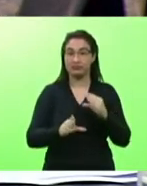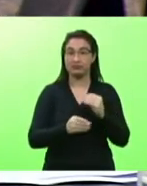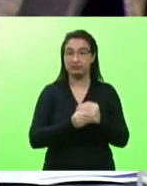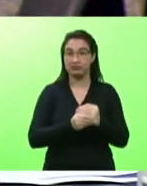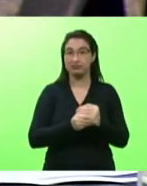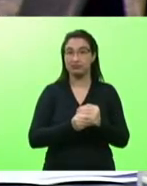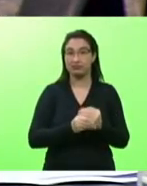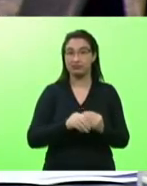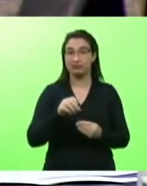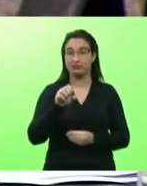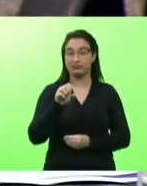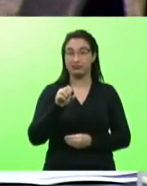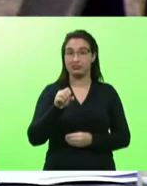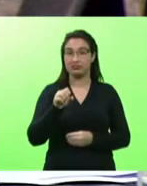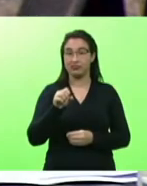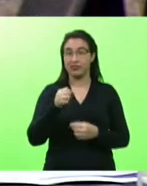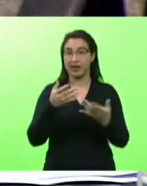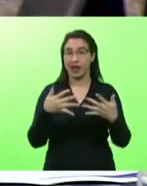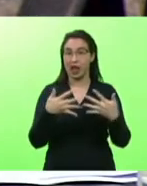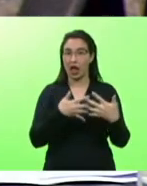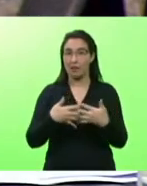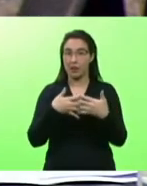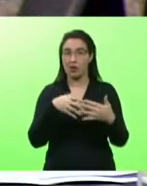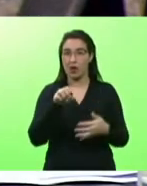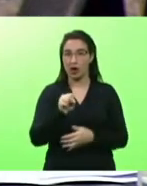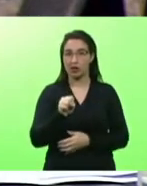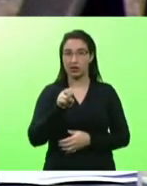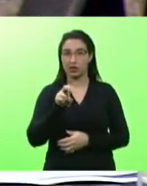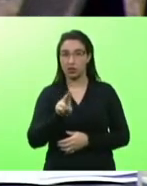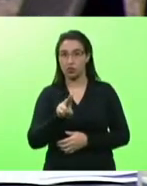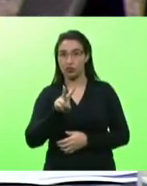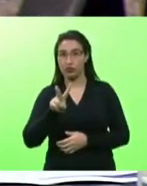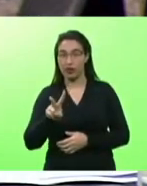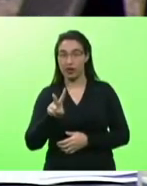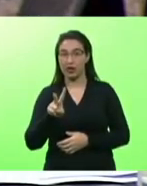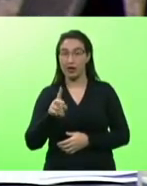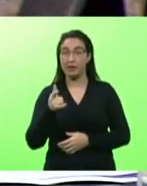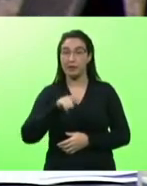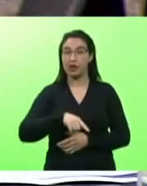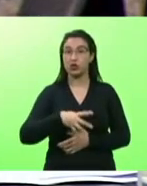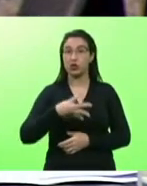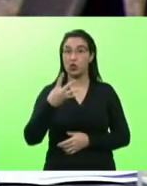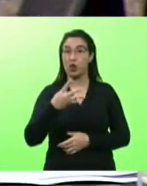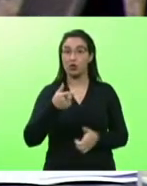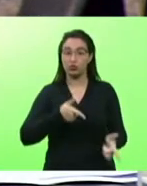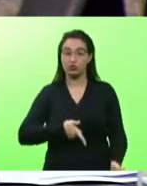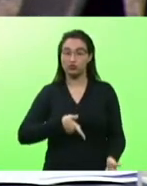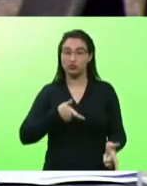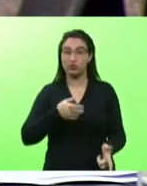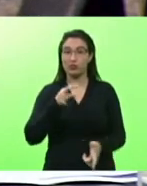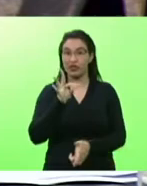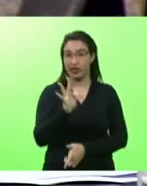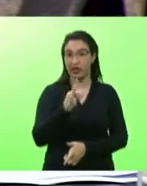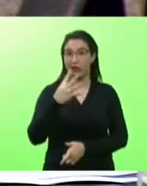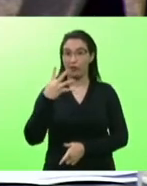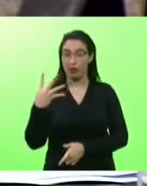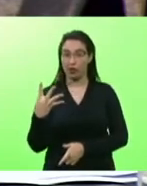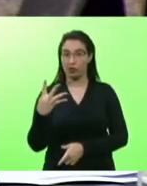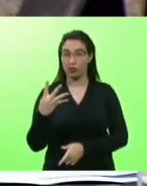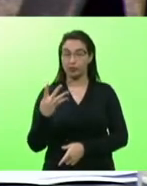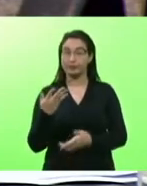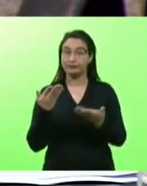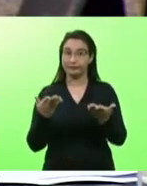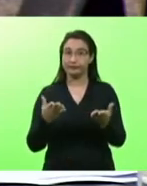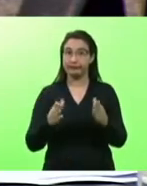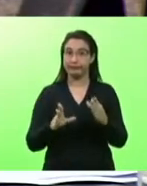e quatro fuzis T4. E para você ver a importância da emenda parlamentar,